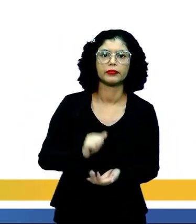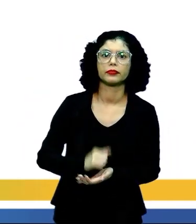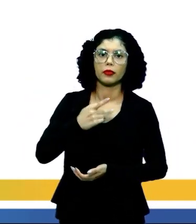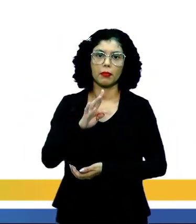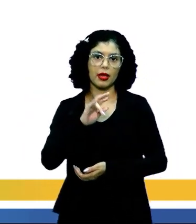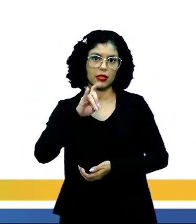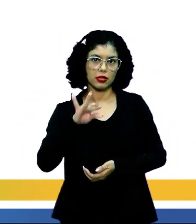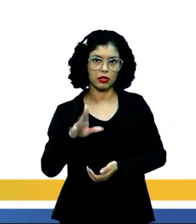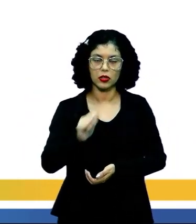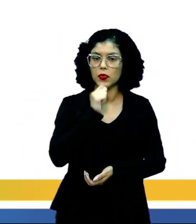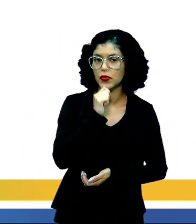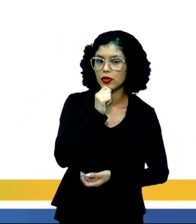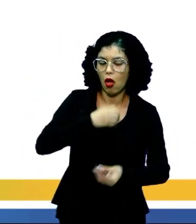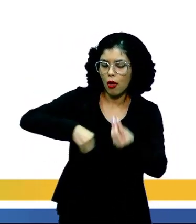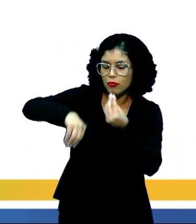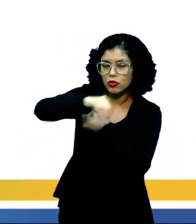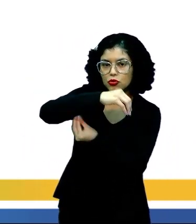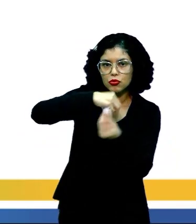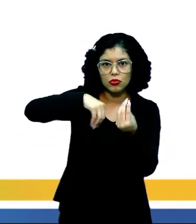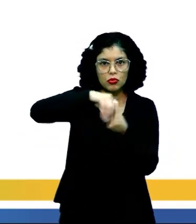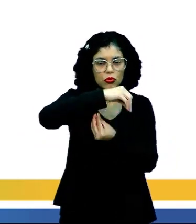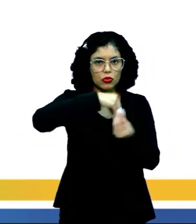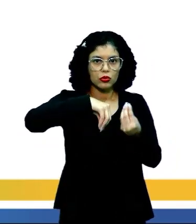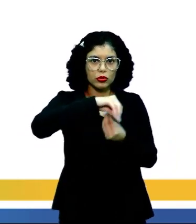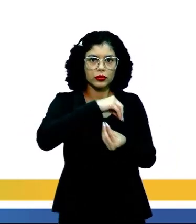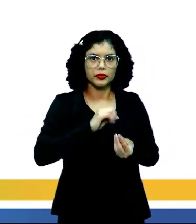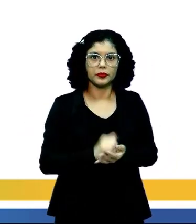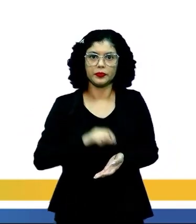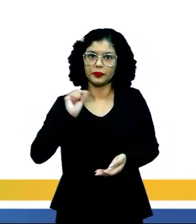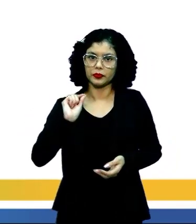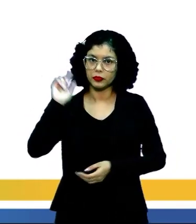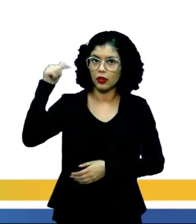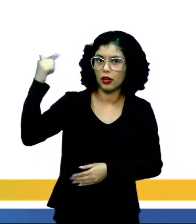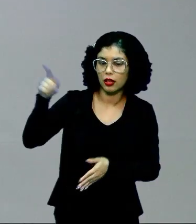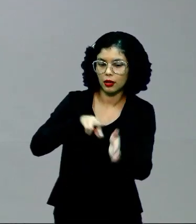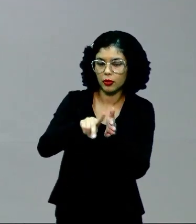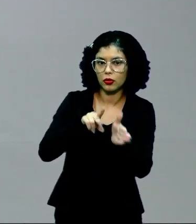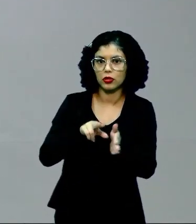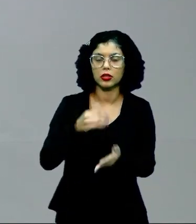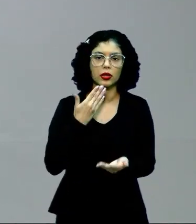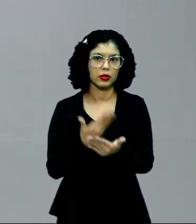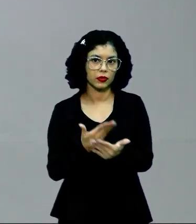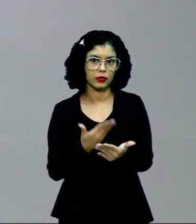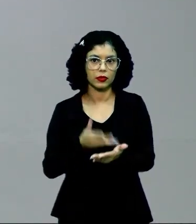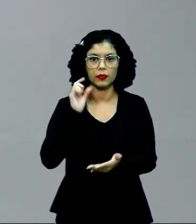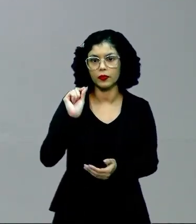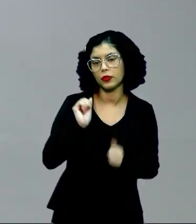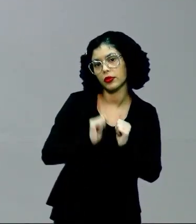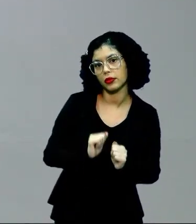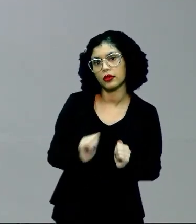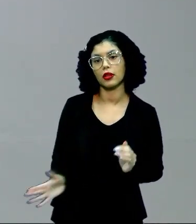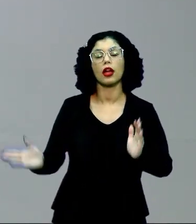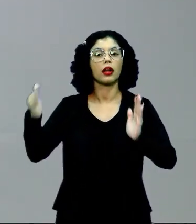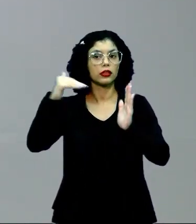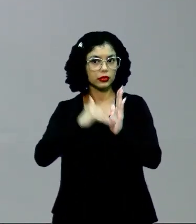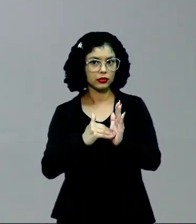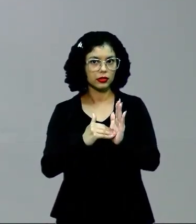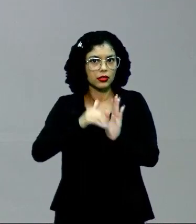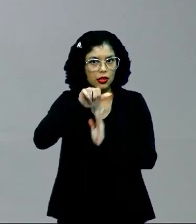Não. Há uma mistura, há o que lá na biologia vocês vão estudar, eu poderia dizer, até uma